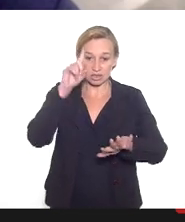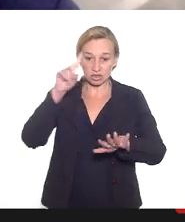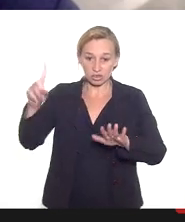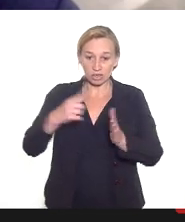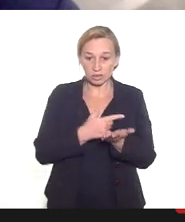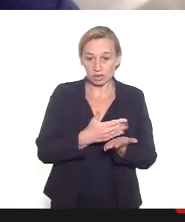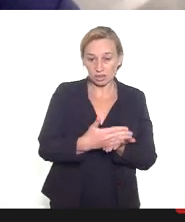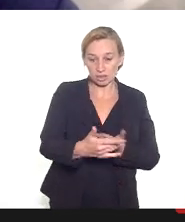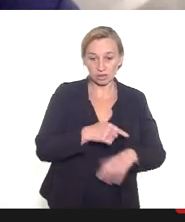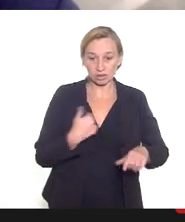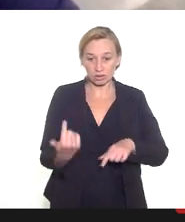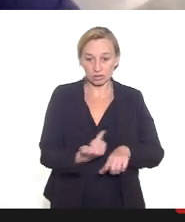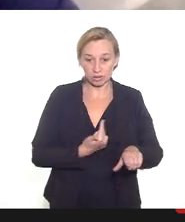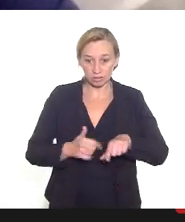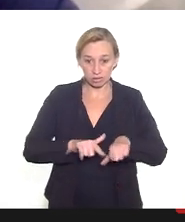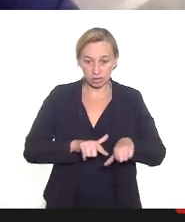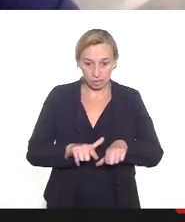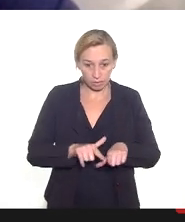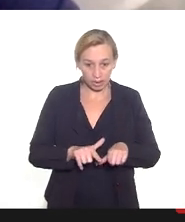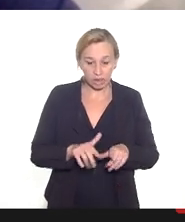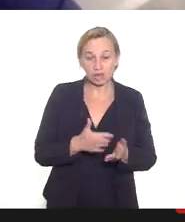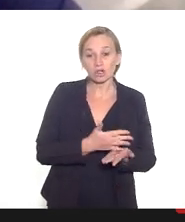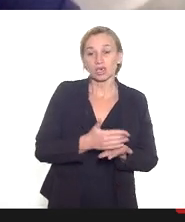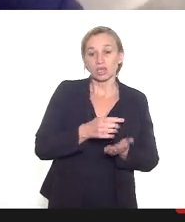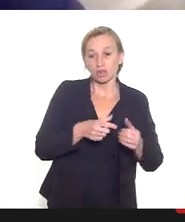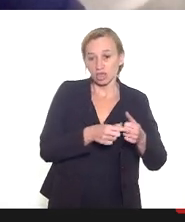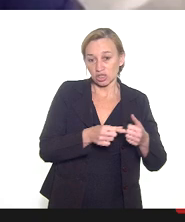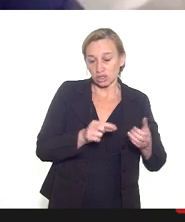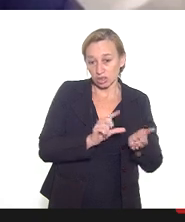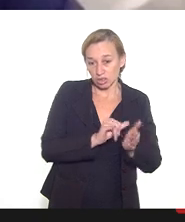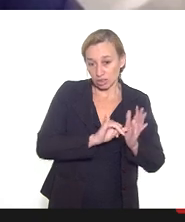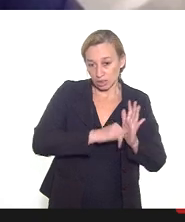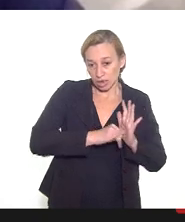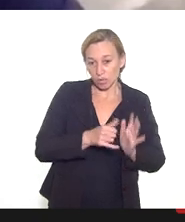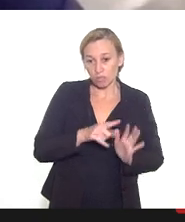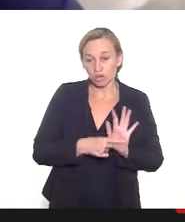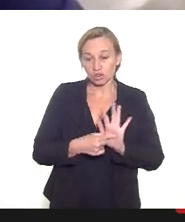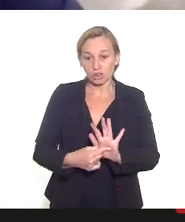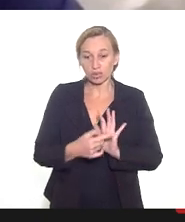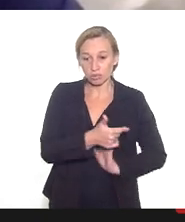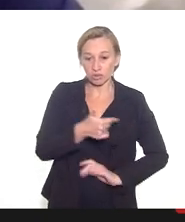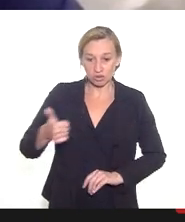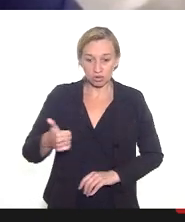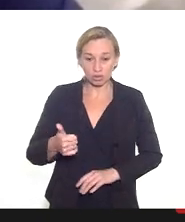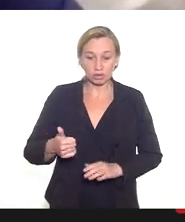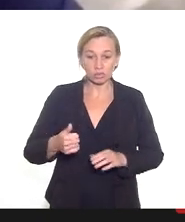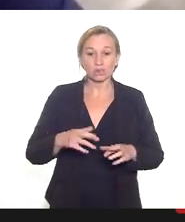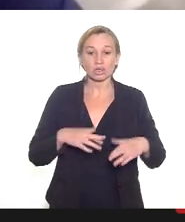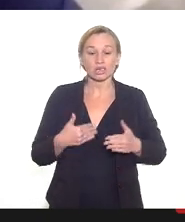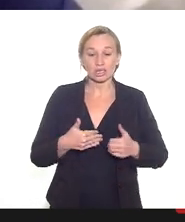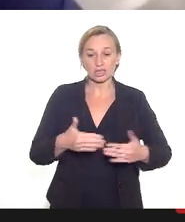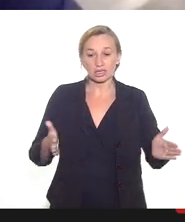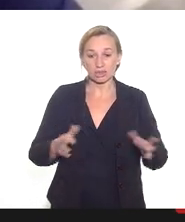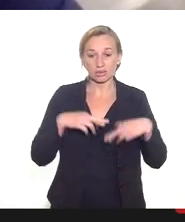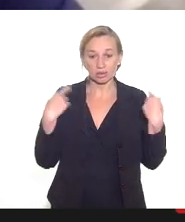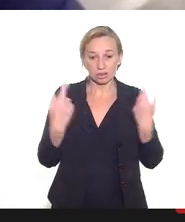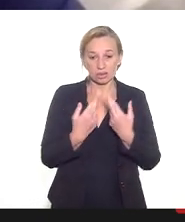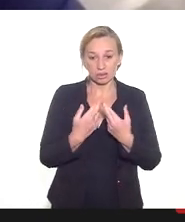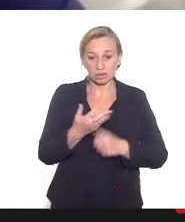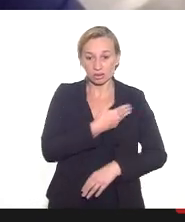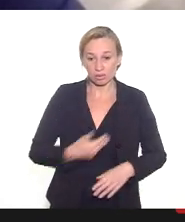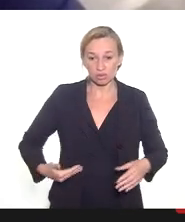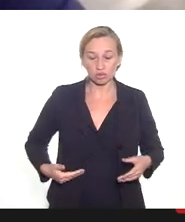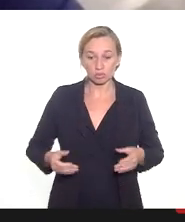edital publicada em 24 de junho de 2021, declaro abertos os trabalhos da audiência pública conjuntem